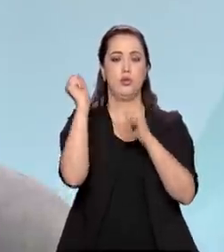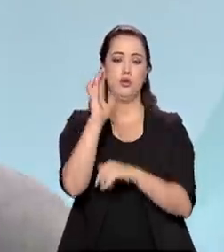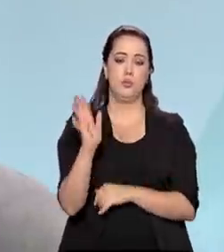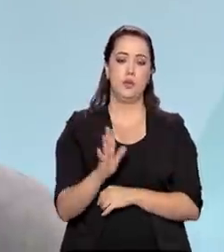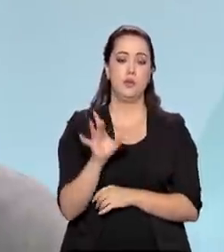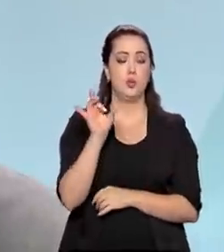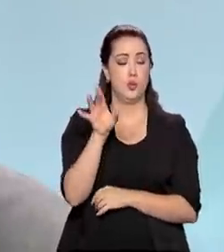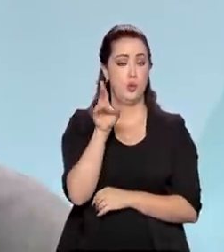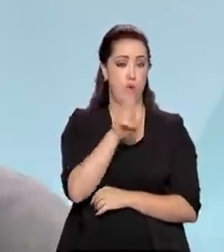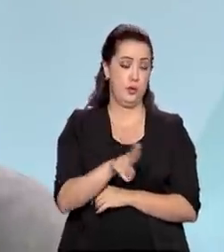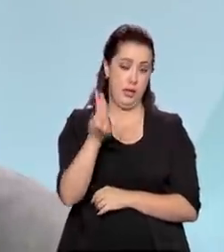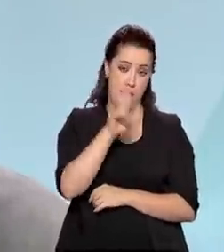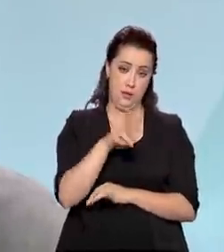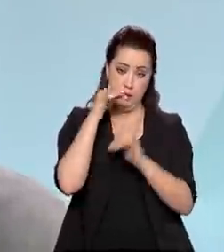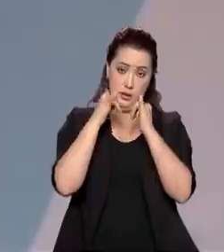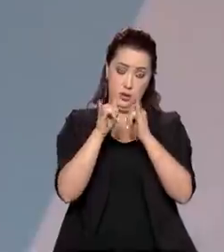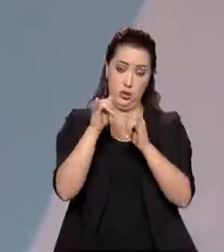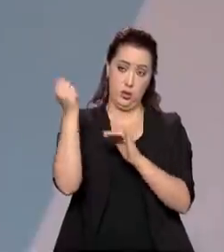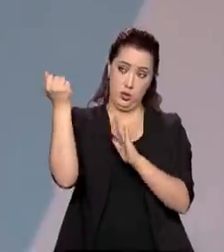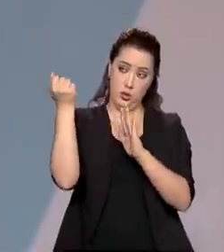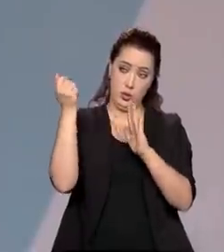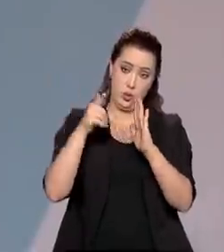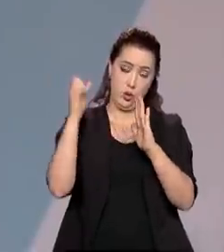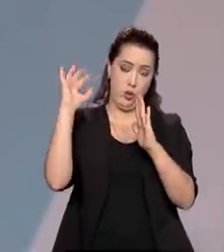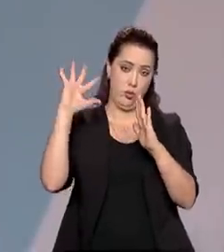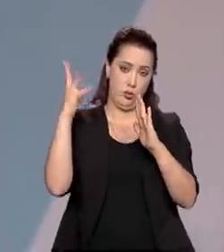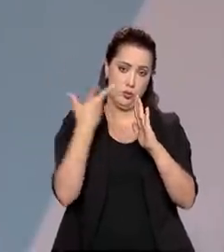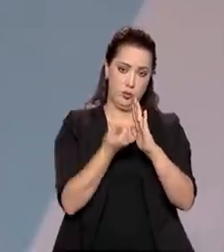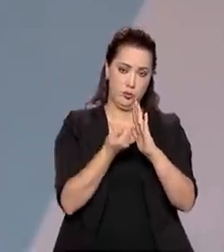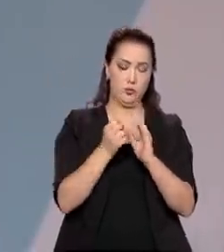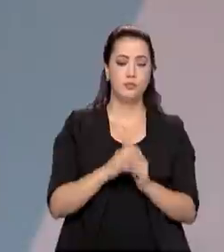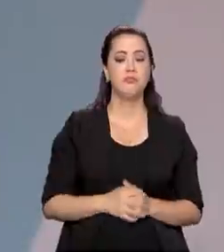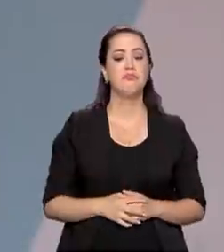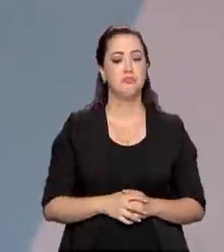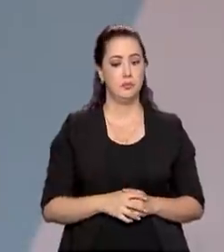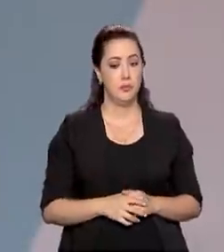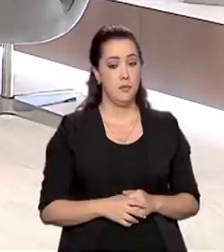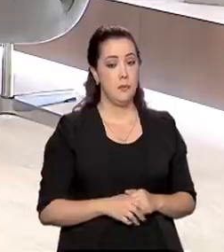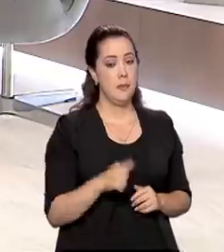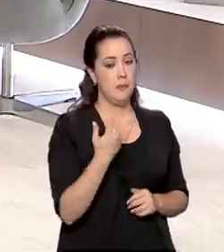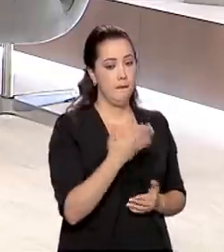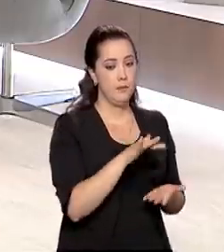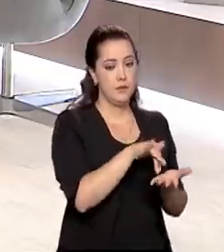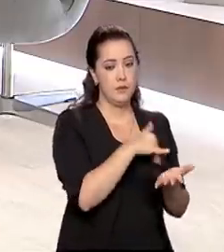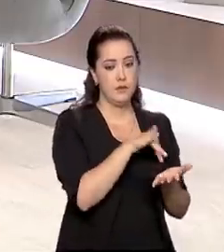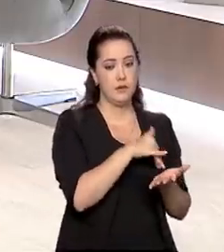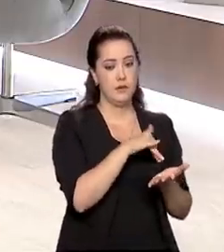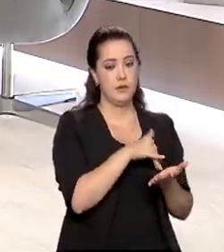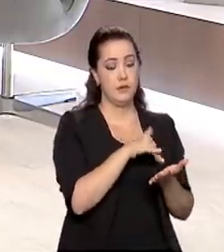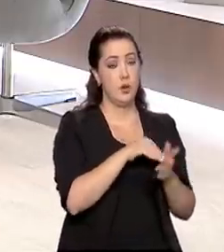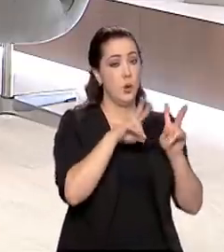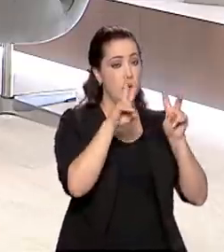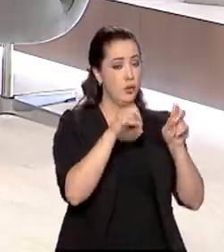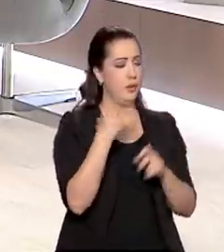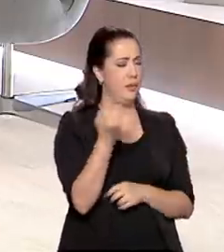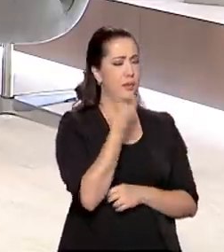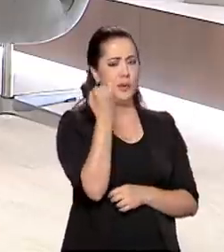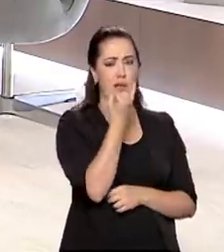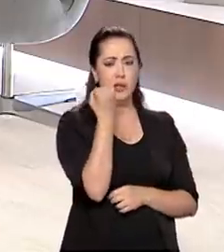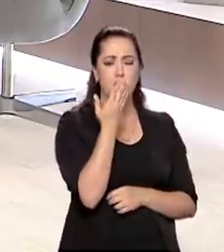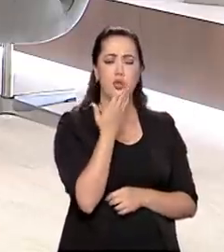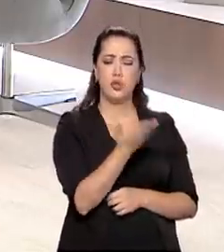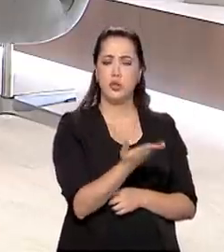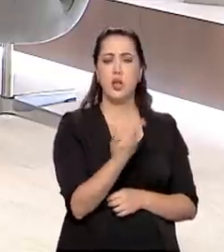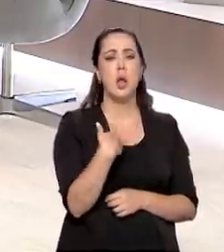apenas destinado à energia solar. Vai ser direcionado para a energia solar. Exatamente. Secretário, o assunto é muito interessante,